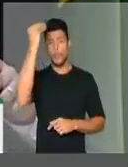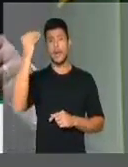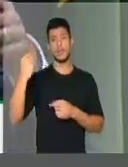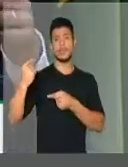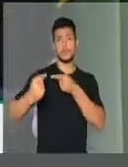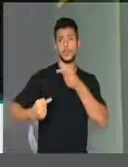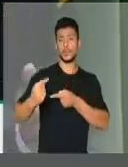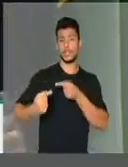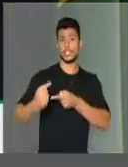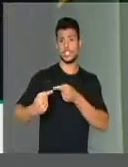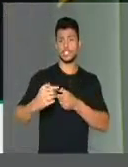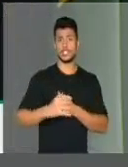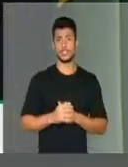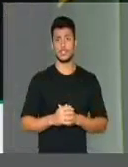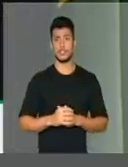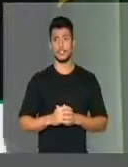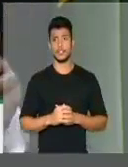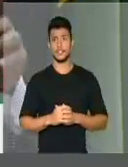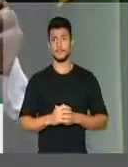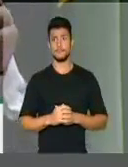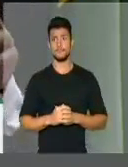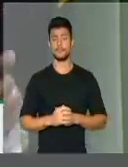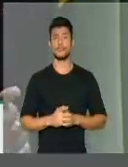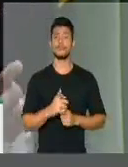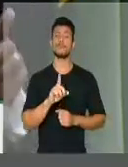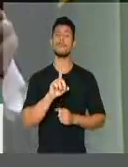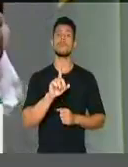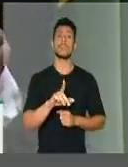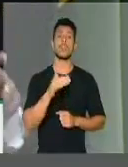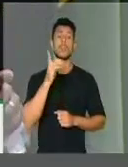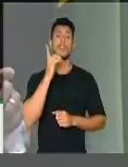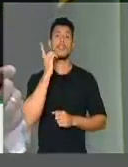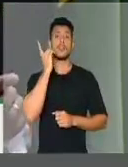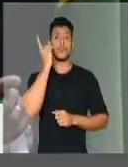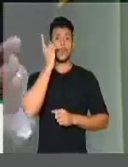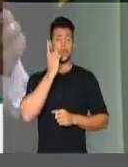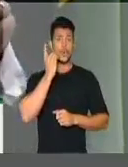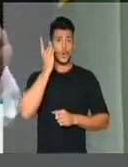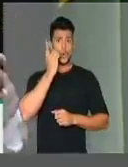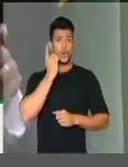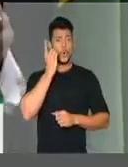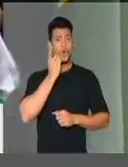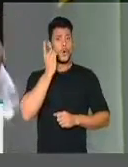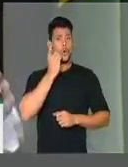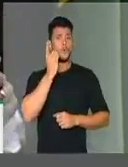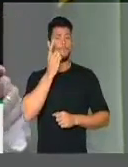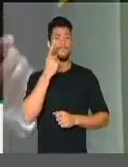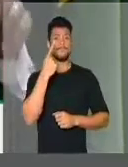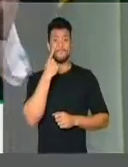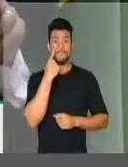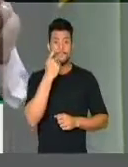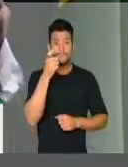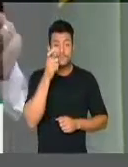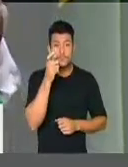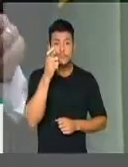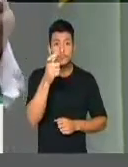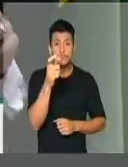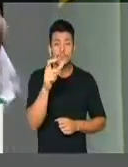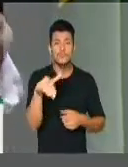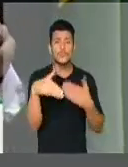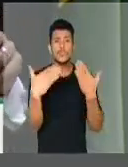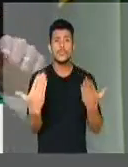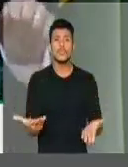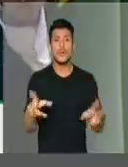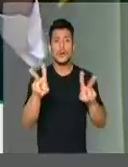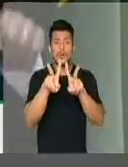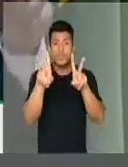patrocinou a outra política, são os deputados e deputadas, prestarem atenção na matéria